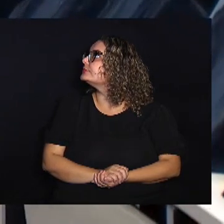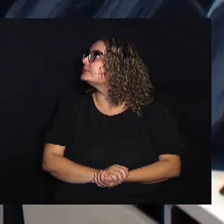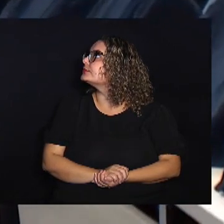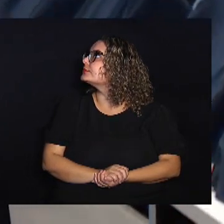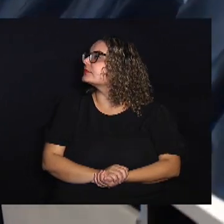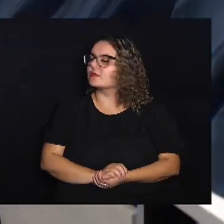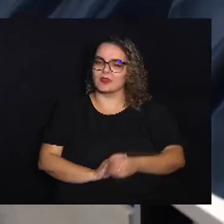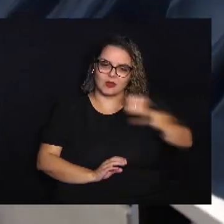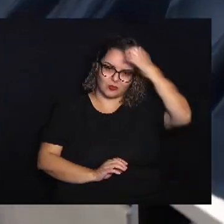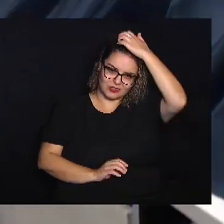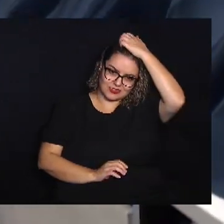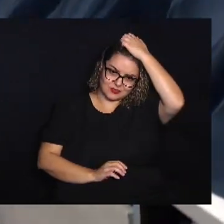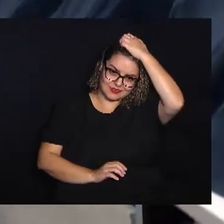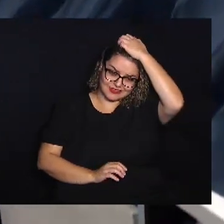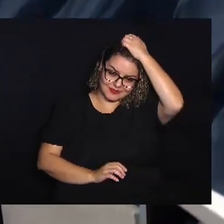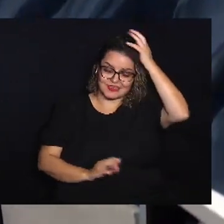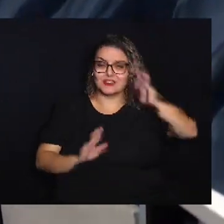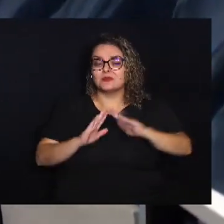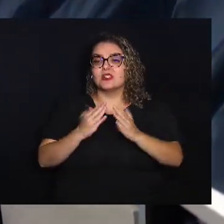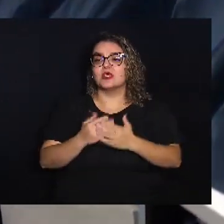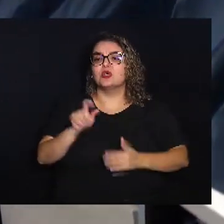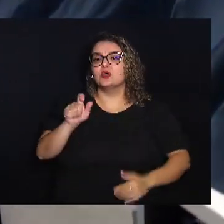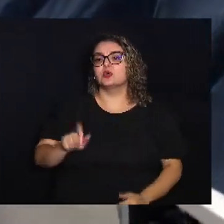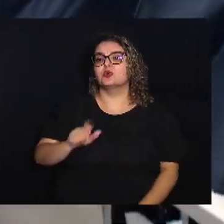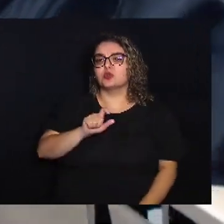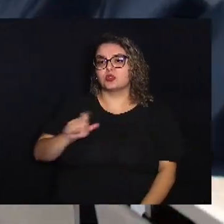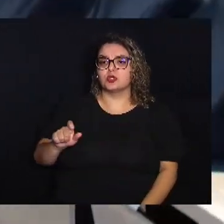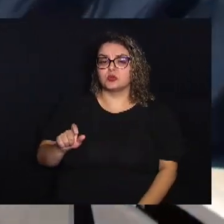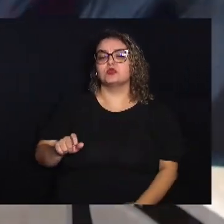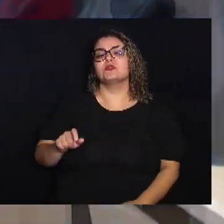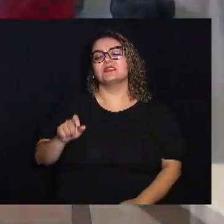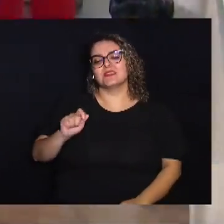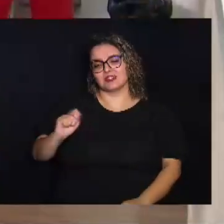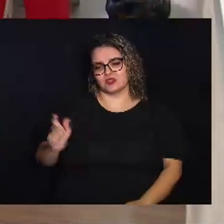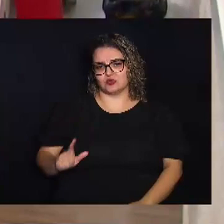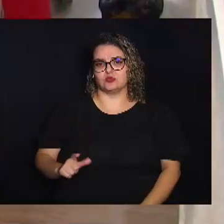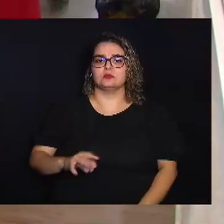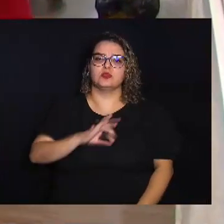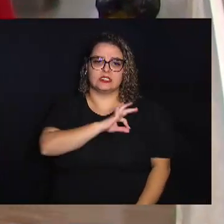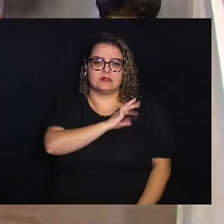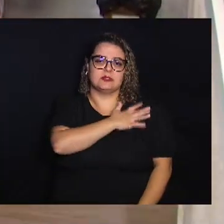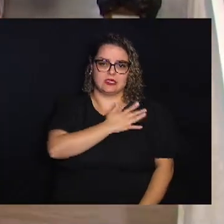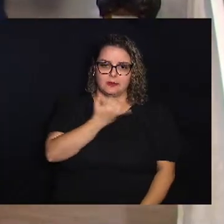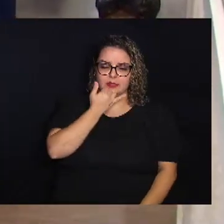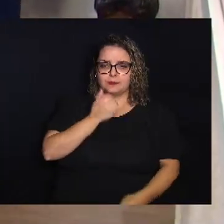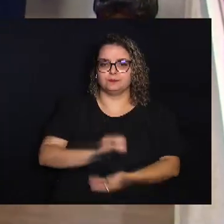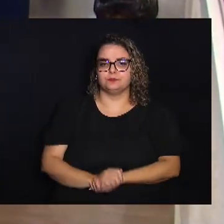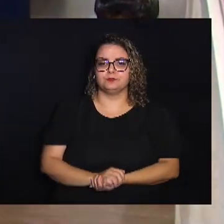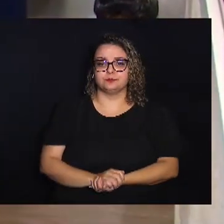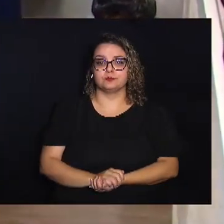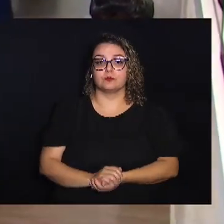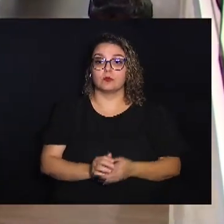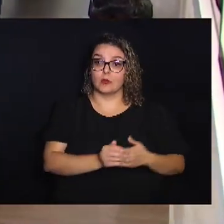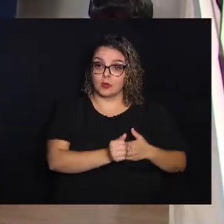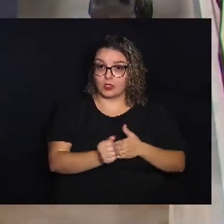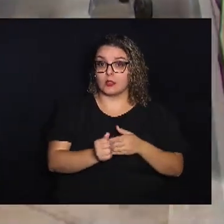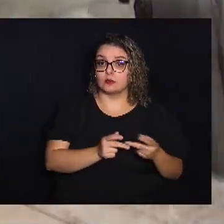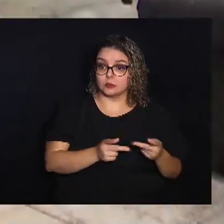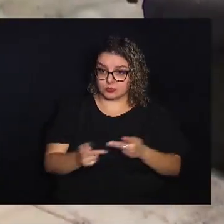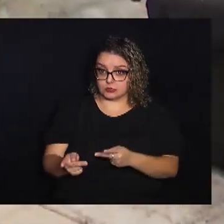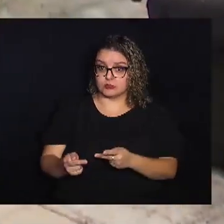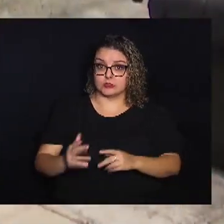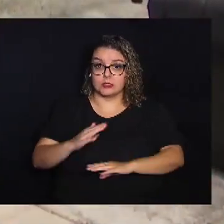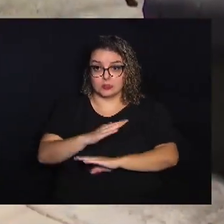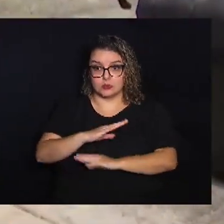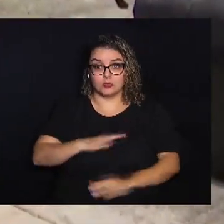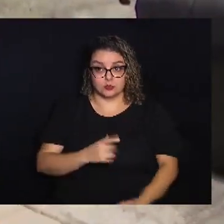Alunos do Colégio Cruz Azul Da Polícia Militar De Campinas Realizaram uma visita Guiada Na Câmara Municipal